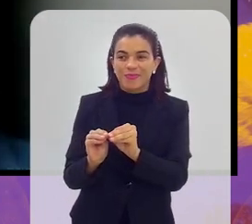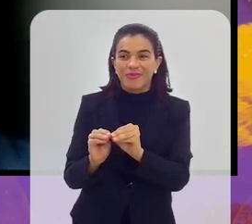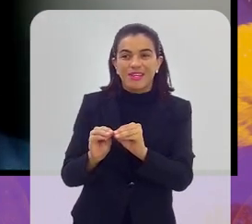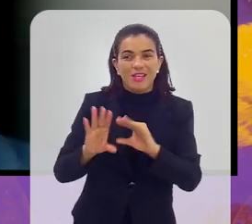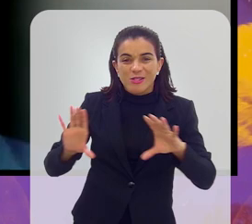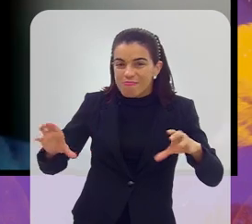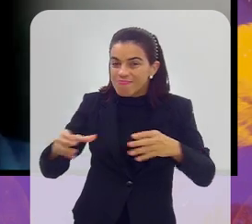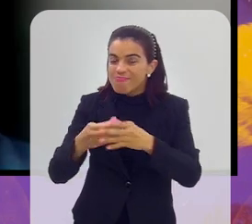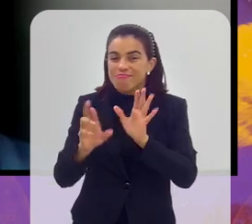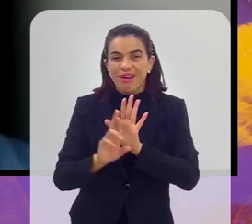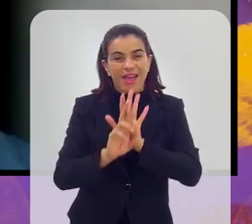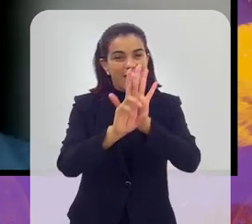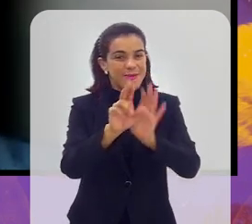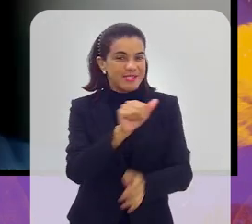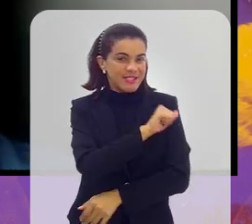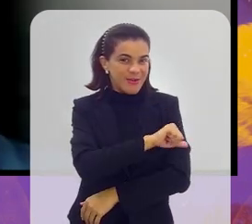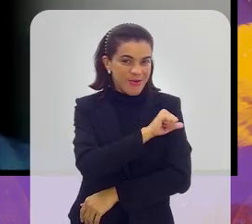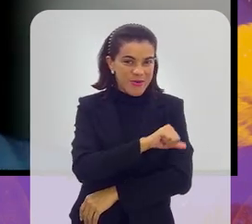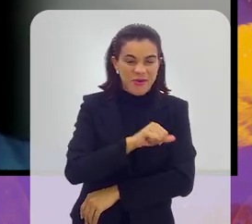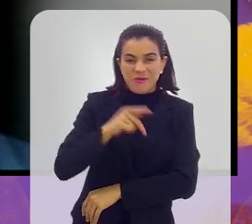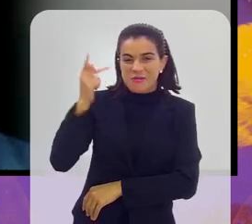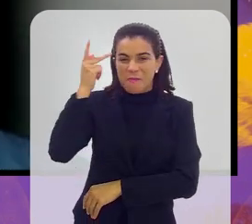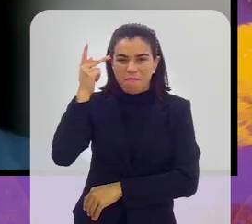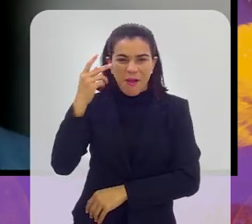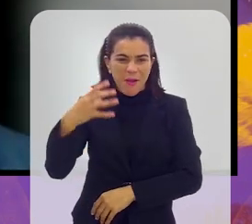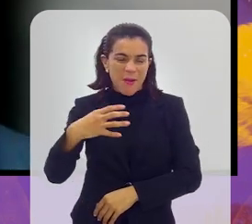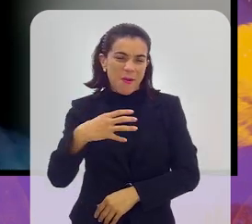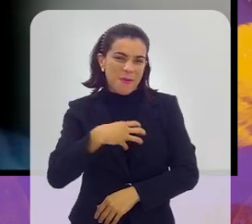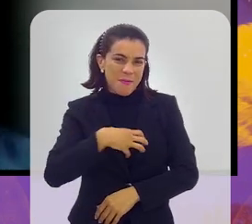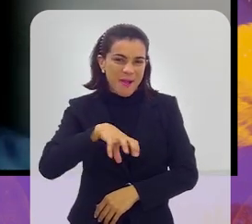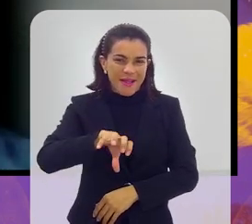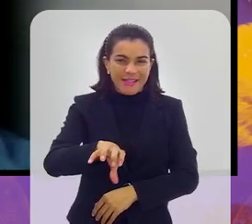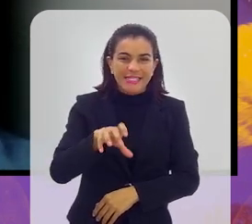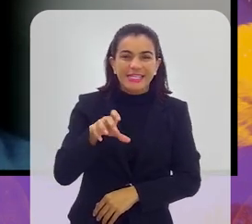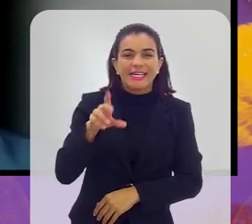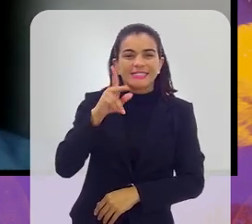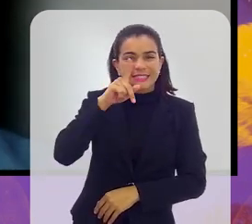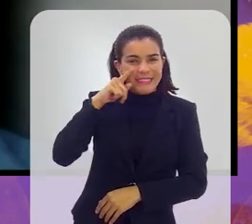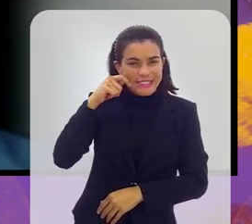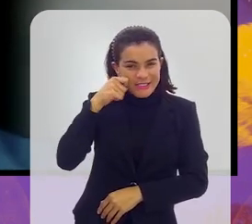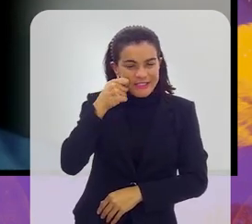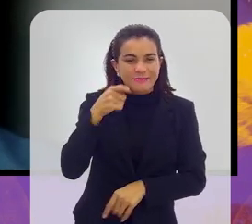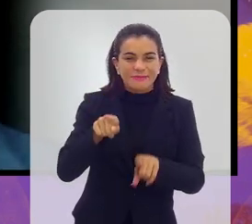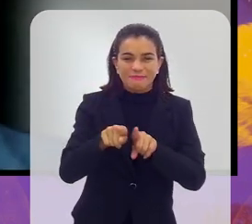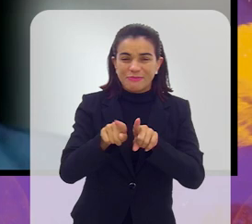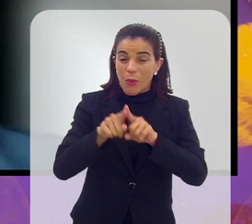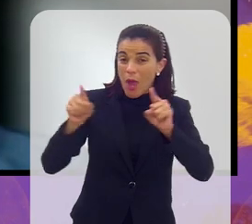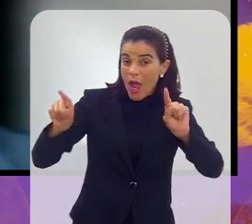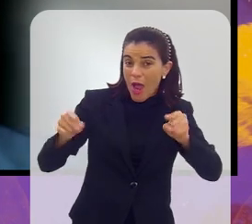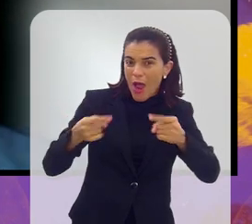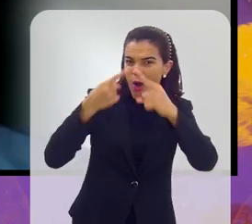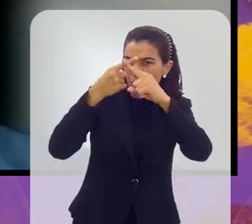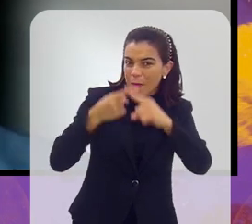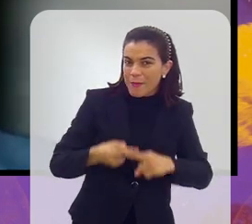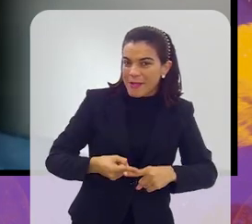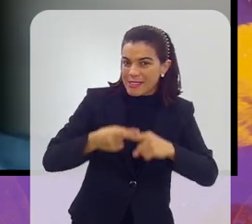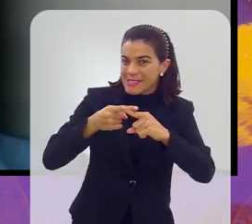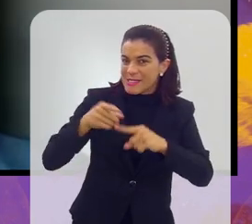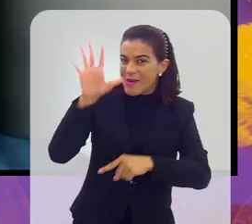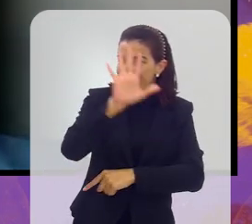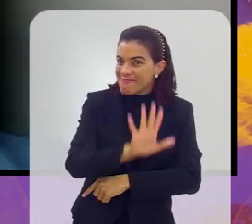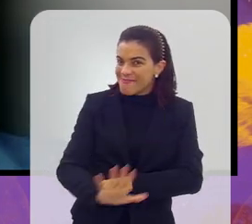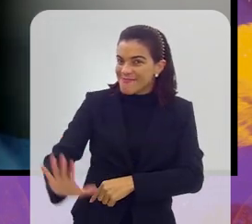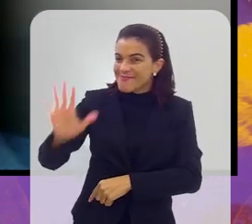representar o Rio de Janeiro, São Paulo, Bahia, Sergipe, numa competição nacional. Acho que isso é uma novidade muito legal que a gente está